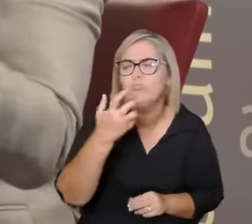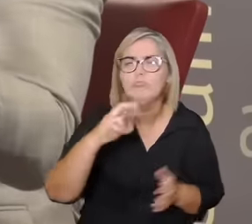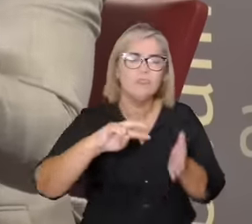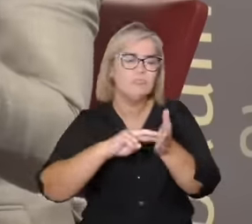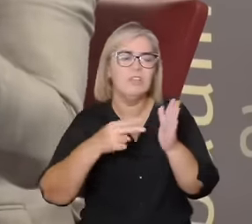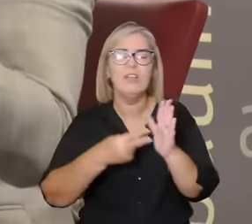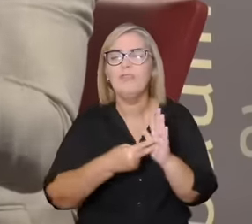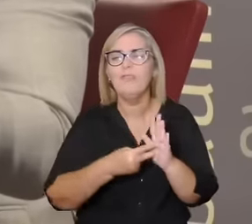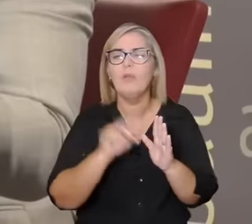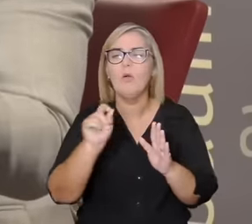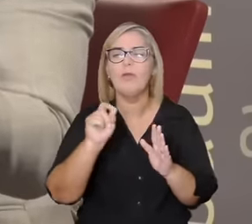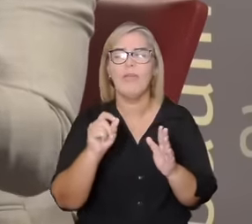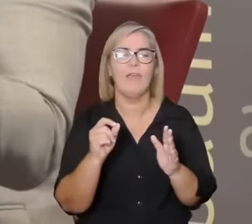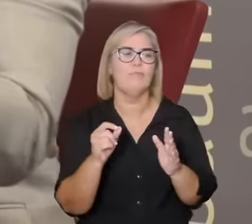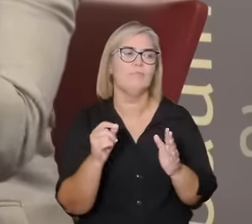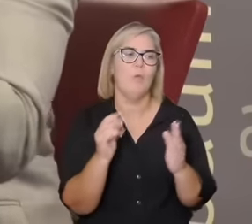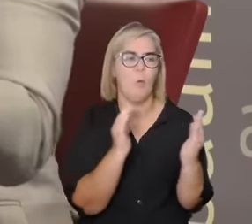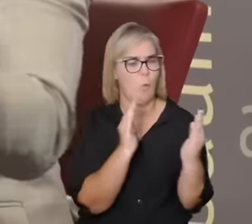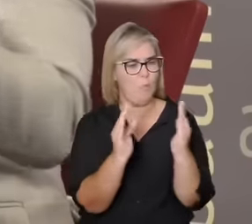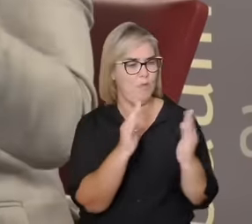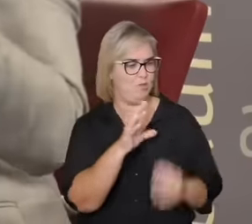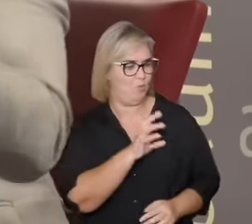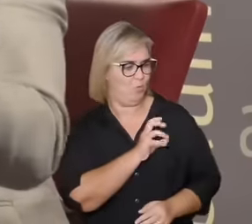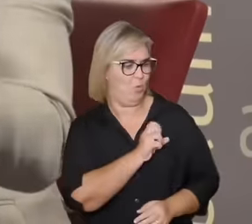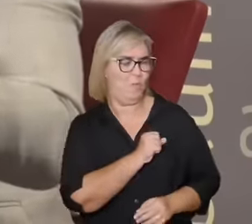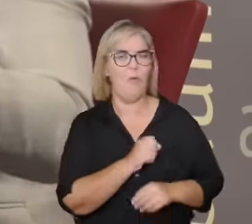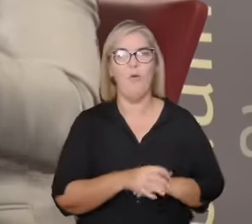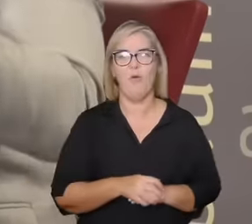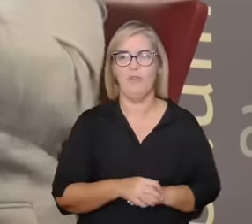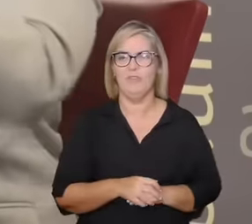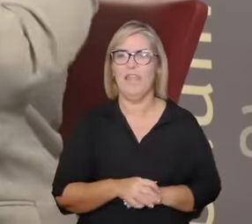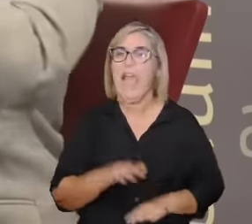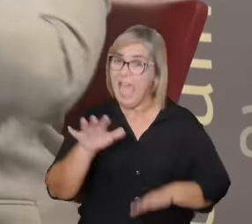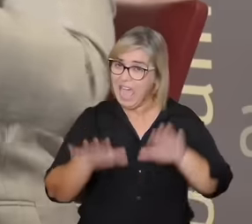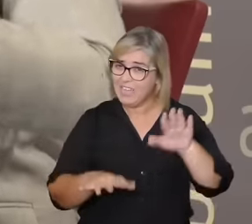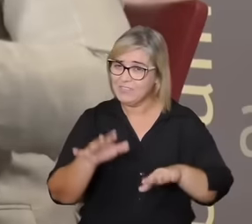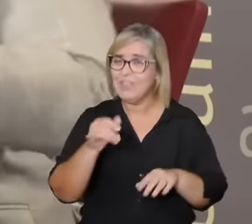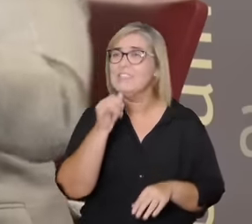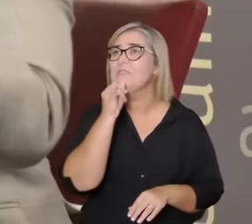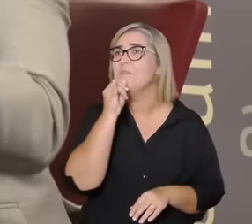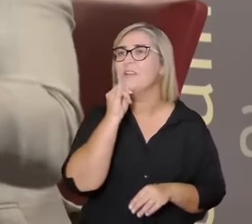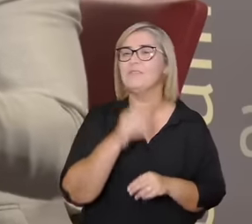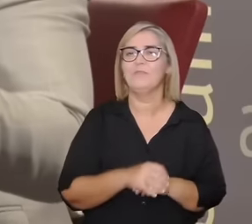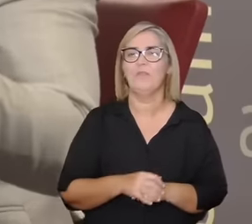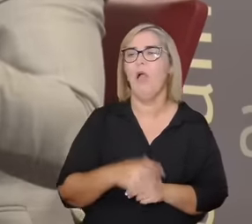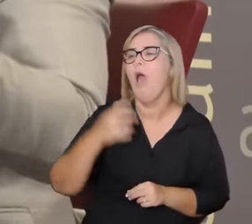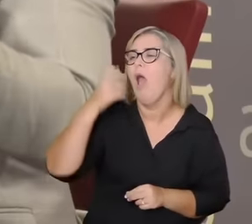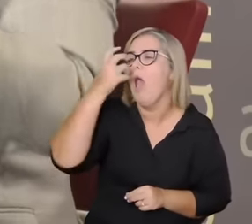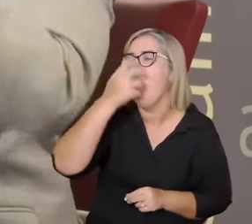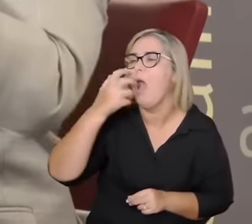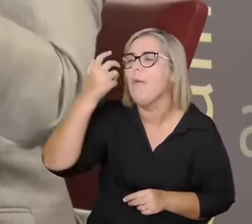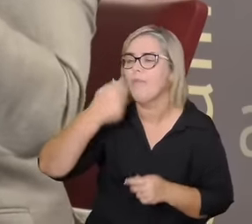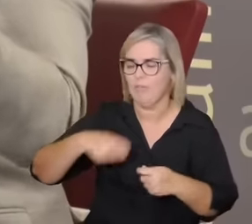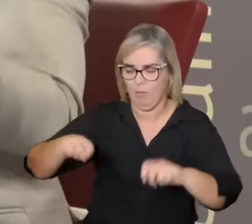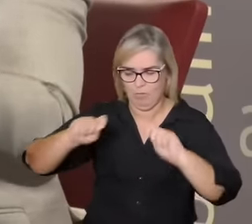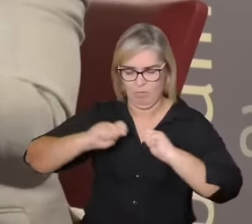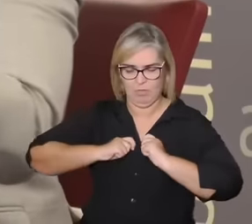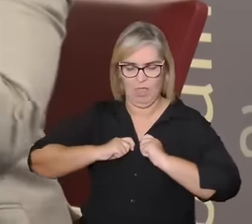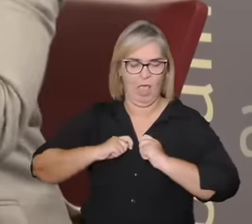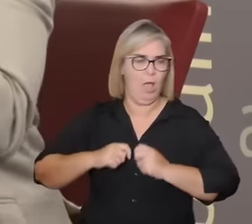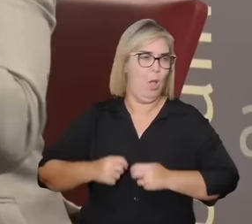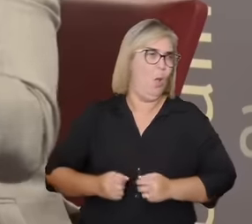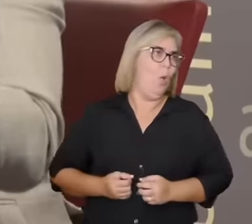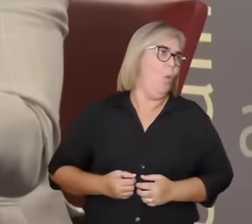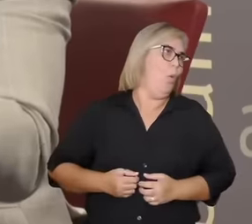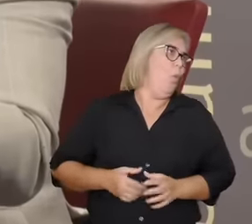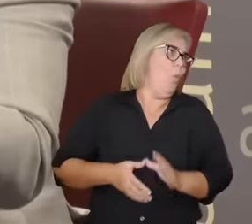certas reações bioquímicas que a pode ficar viciado que é a paixão borboletear o estômago a pessoa que você fica imaginando